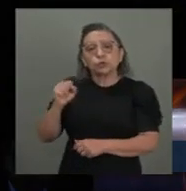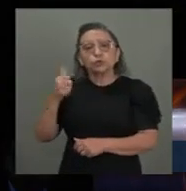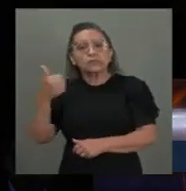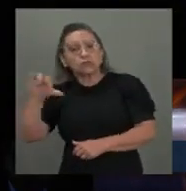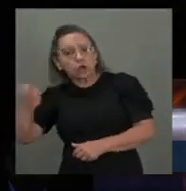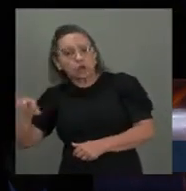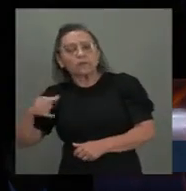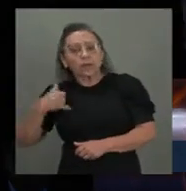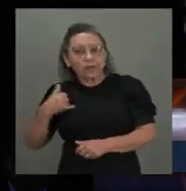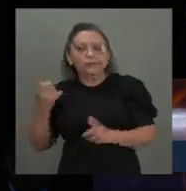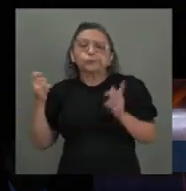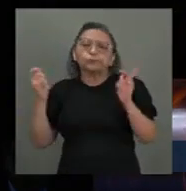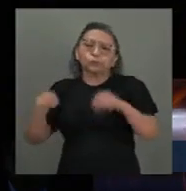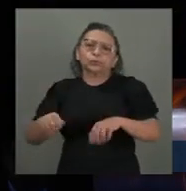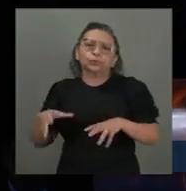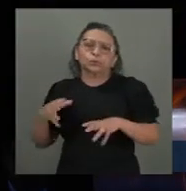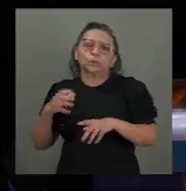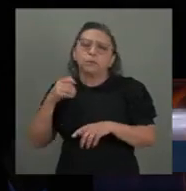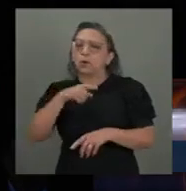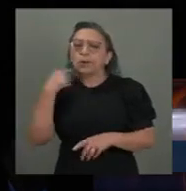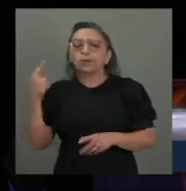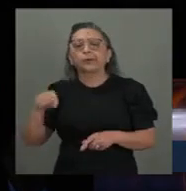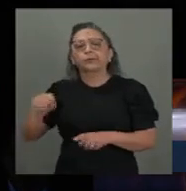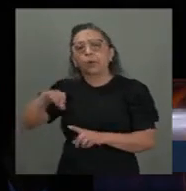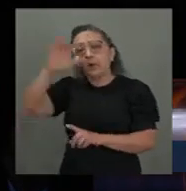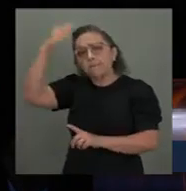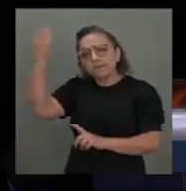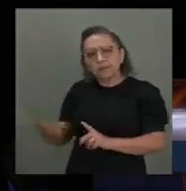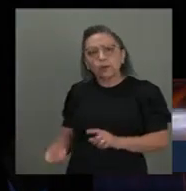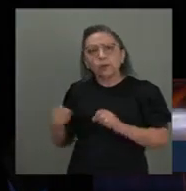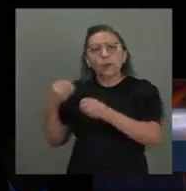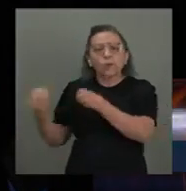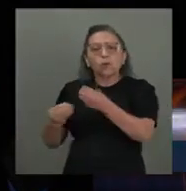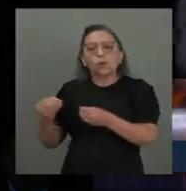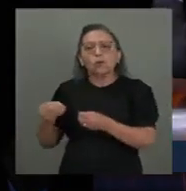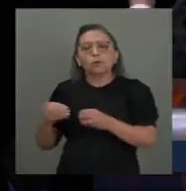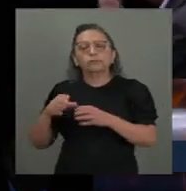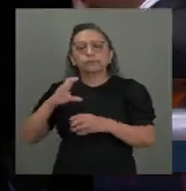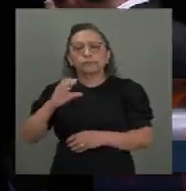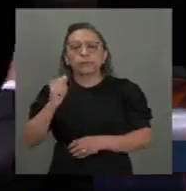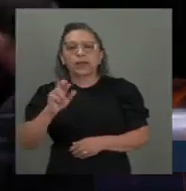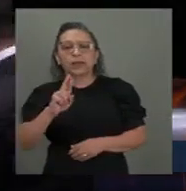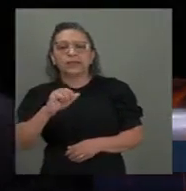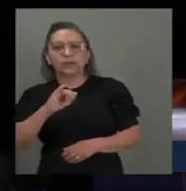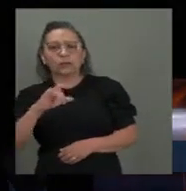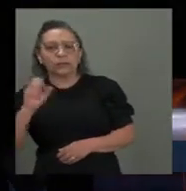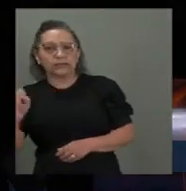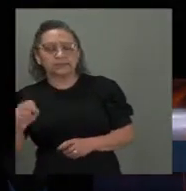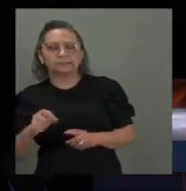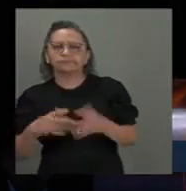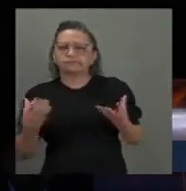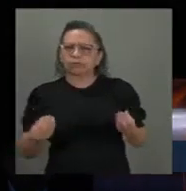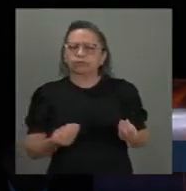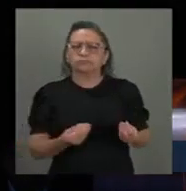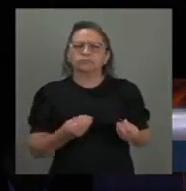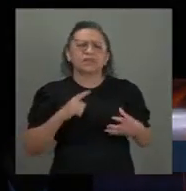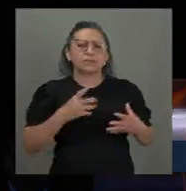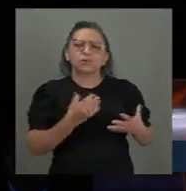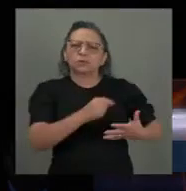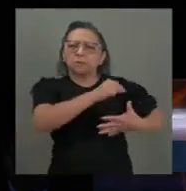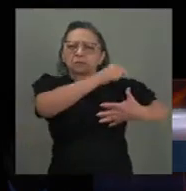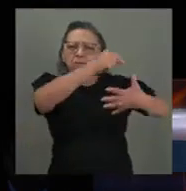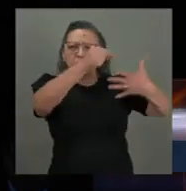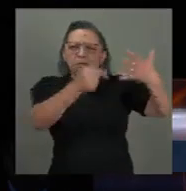posteriormente homenageado como Carritos. Embora inúmeras questões como